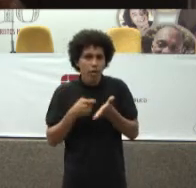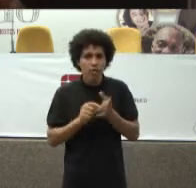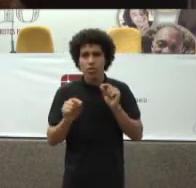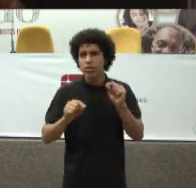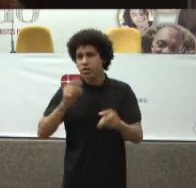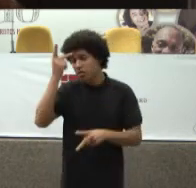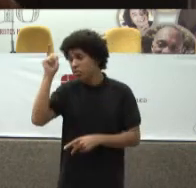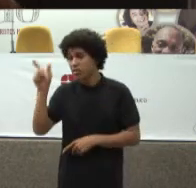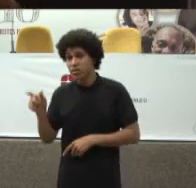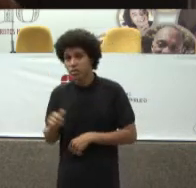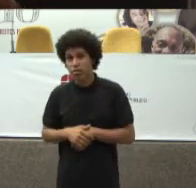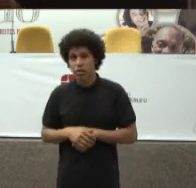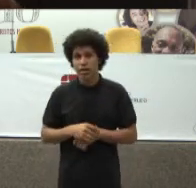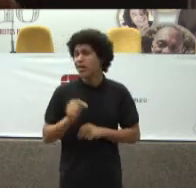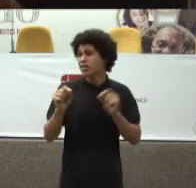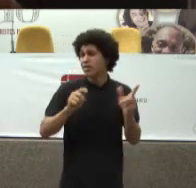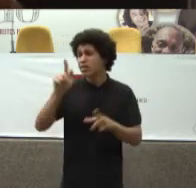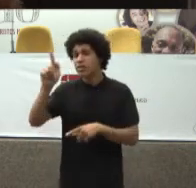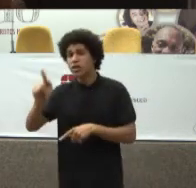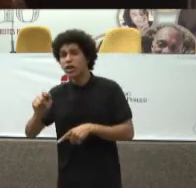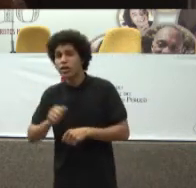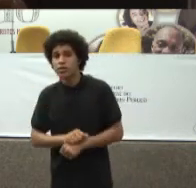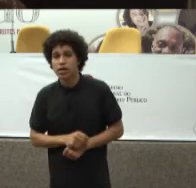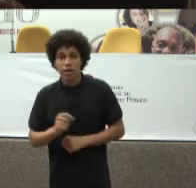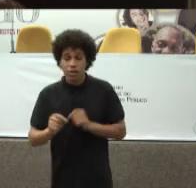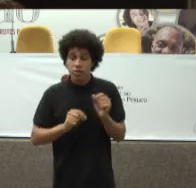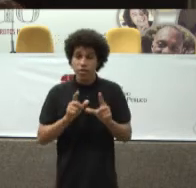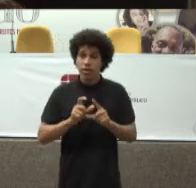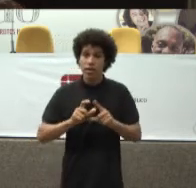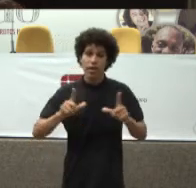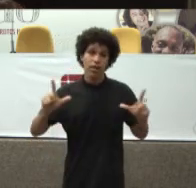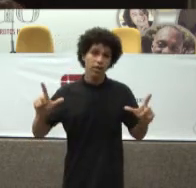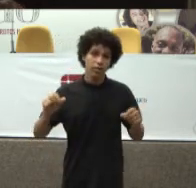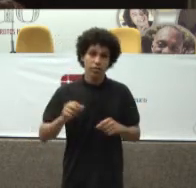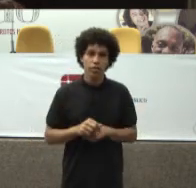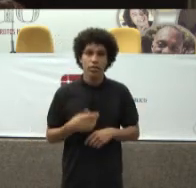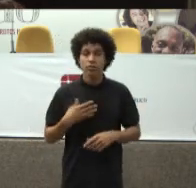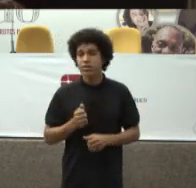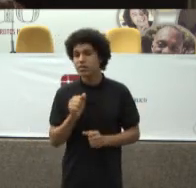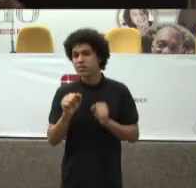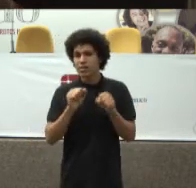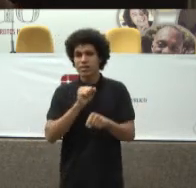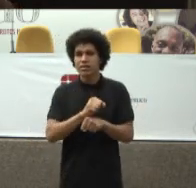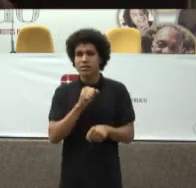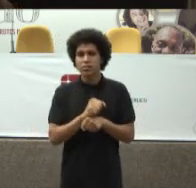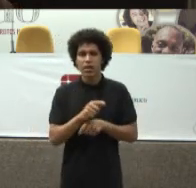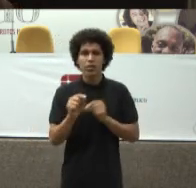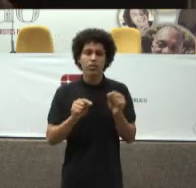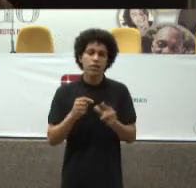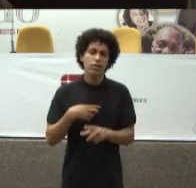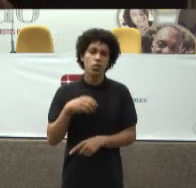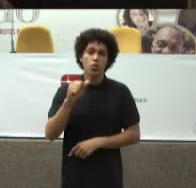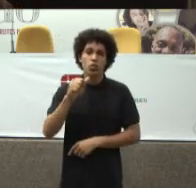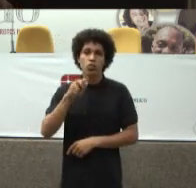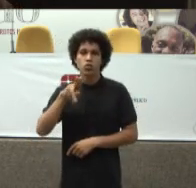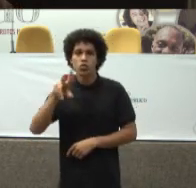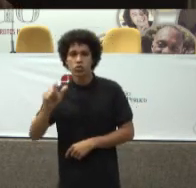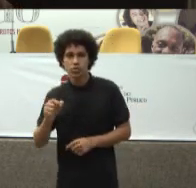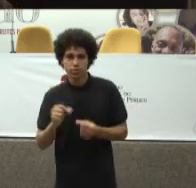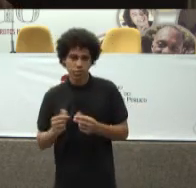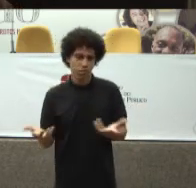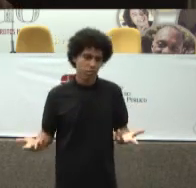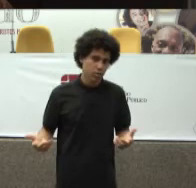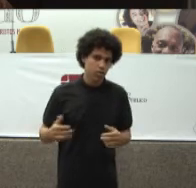gerência De que nível Ou que esfera de gestão Do SUS Não é Porque quando nós Vimos aí a